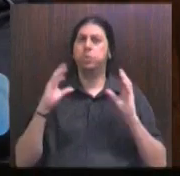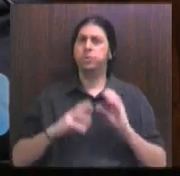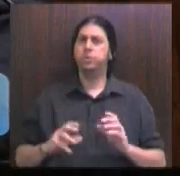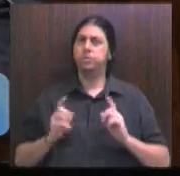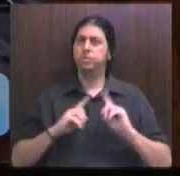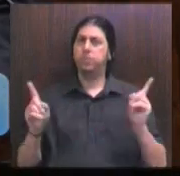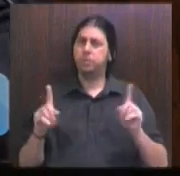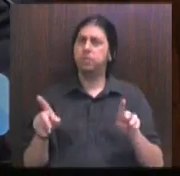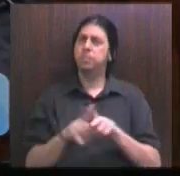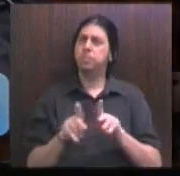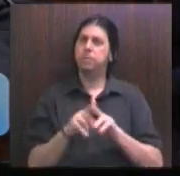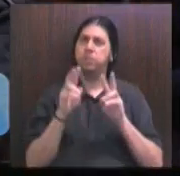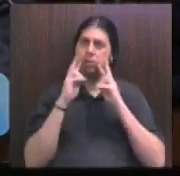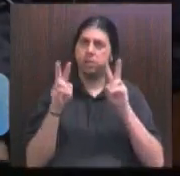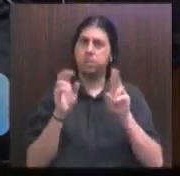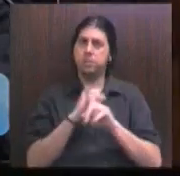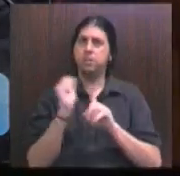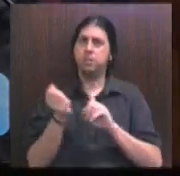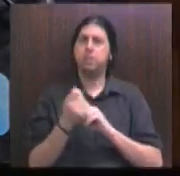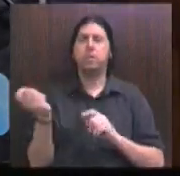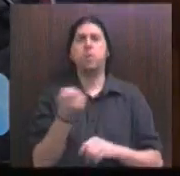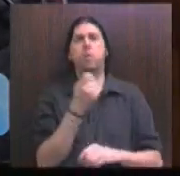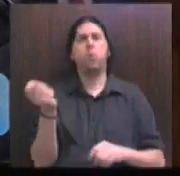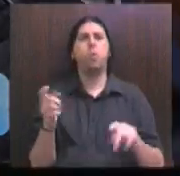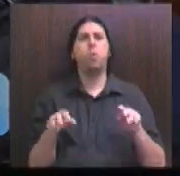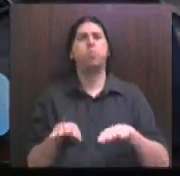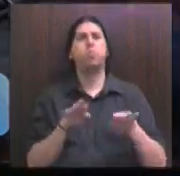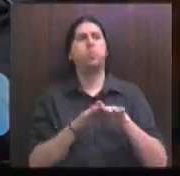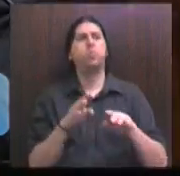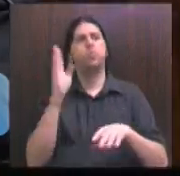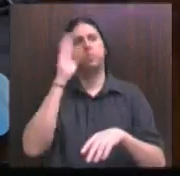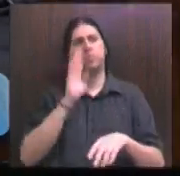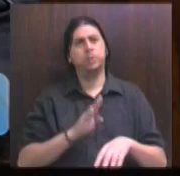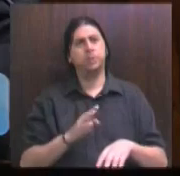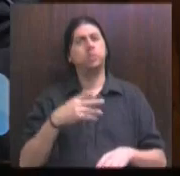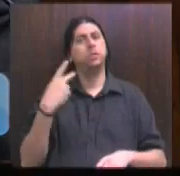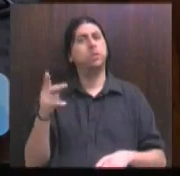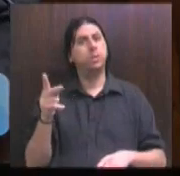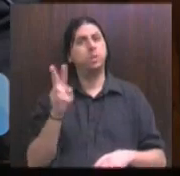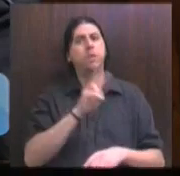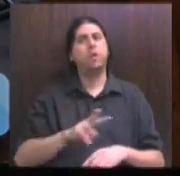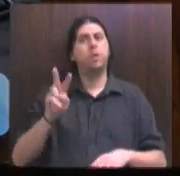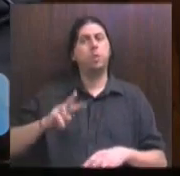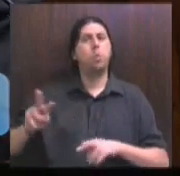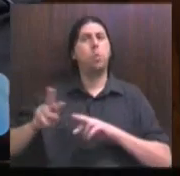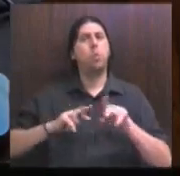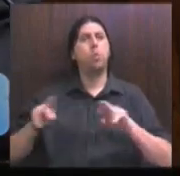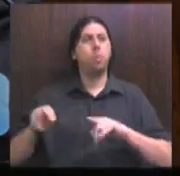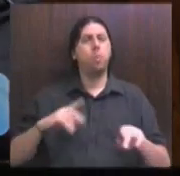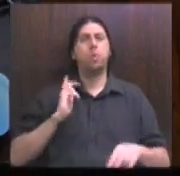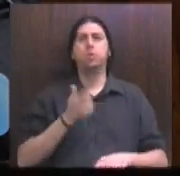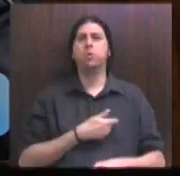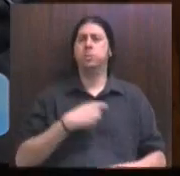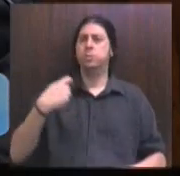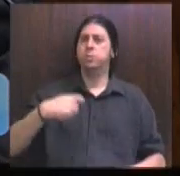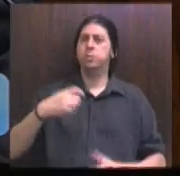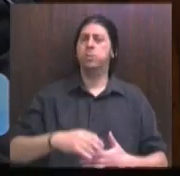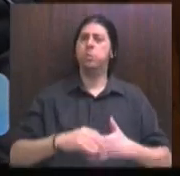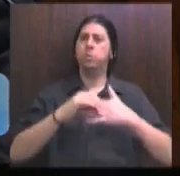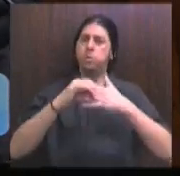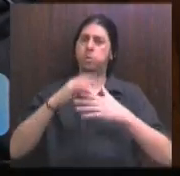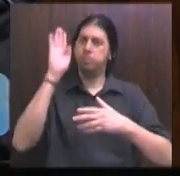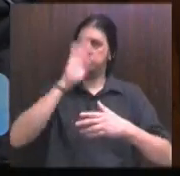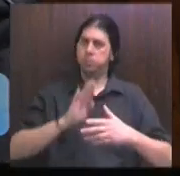mas é enxergar para a sociedade gaúcha brasileira. É nesses valores que nós precisamos reerguer o Brasil,